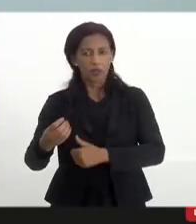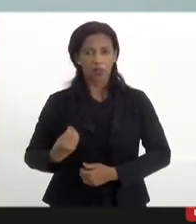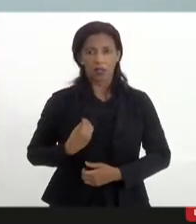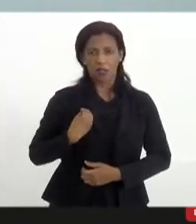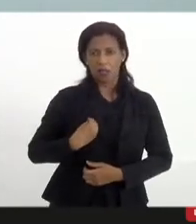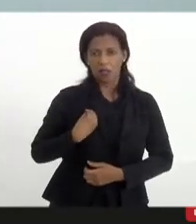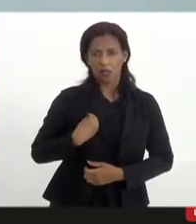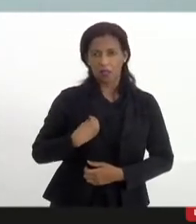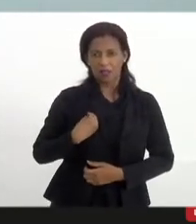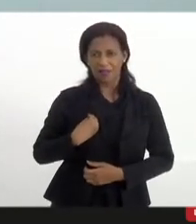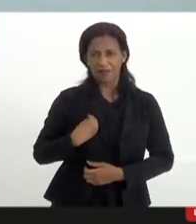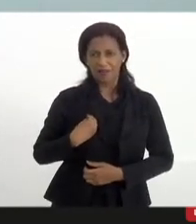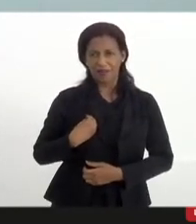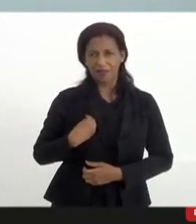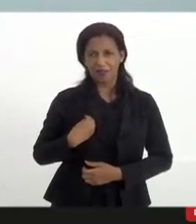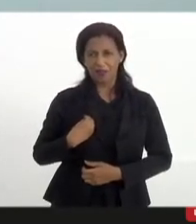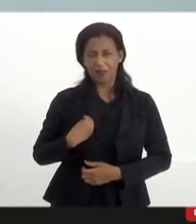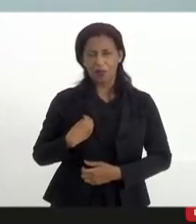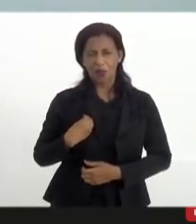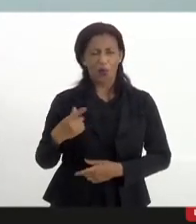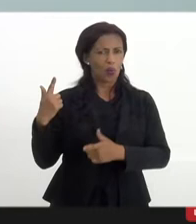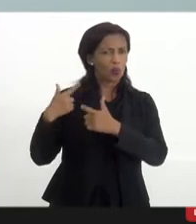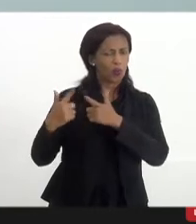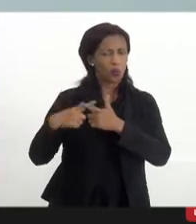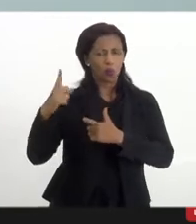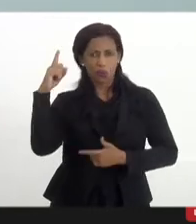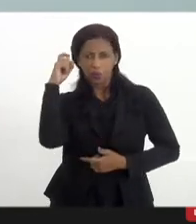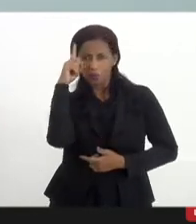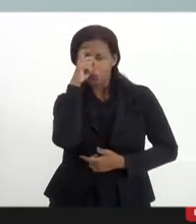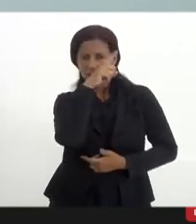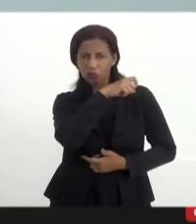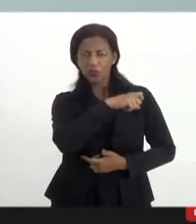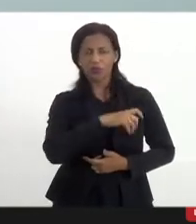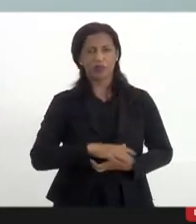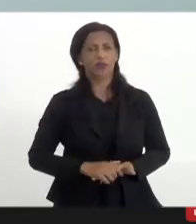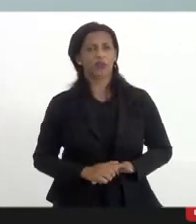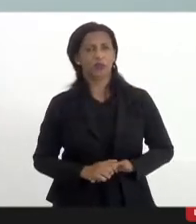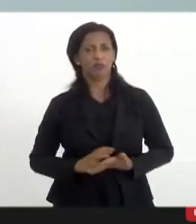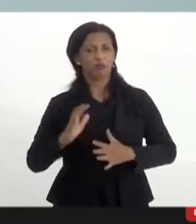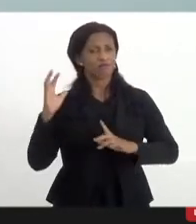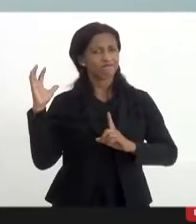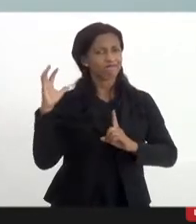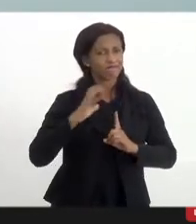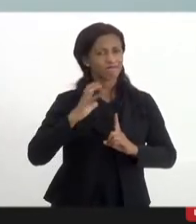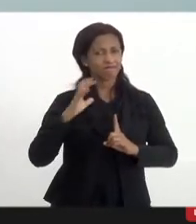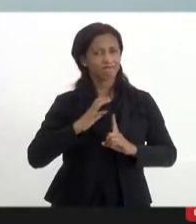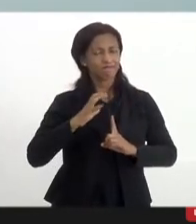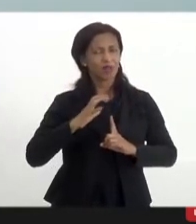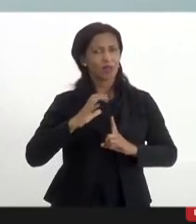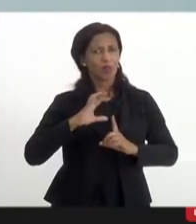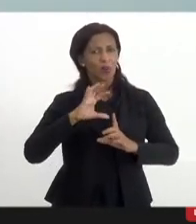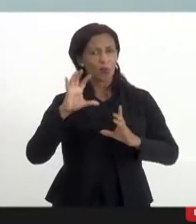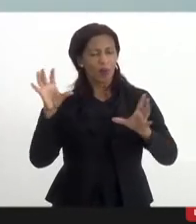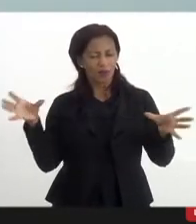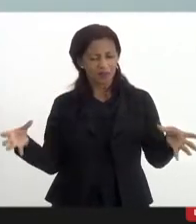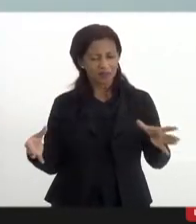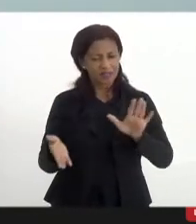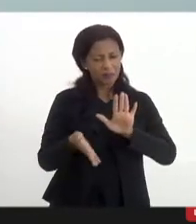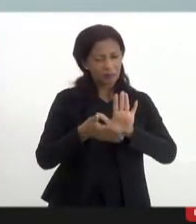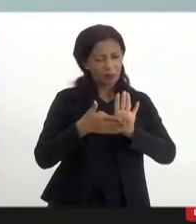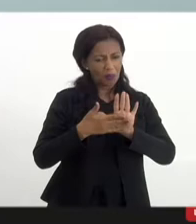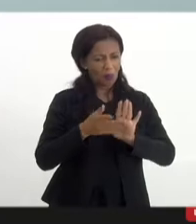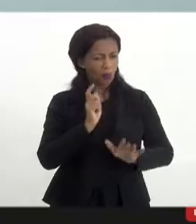momento de muita tensão, um momento intenso e tenso em relação, em função desse pacote de maldades